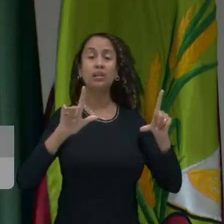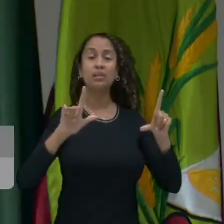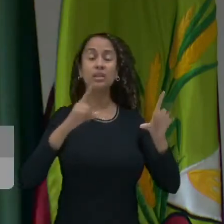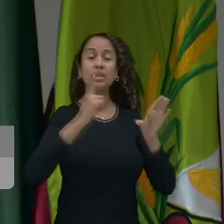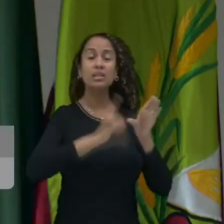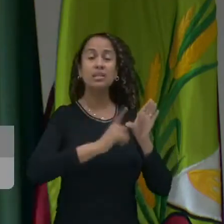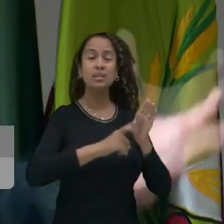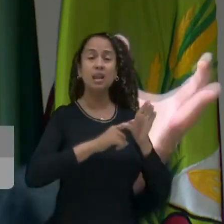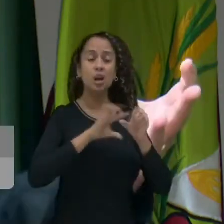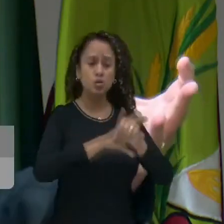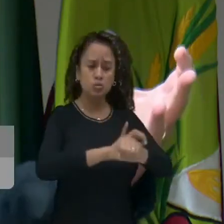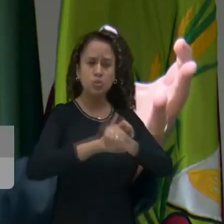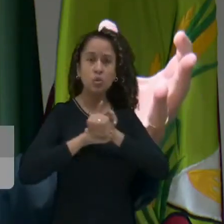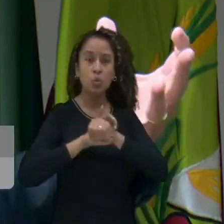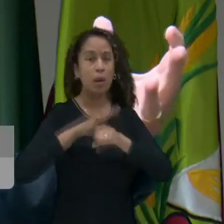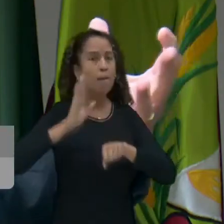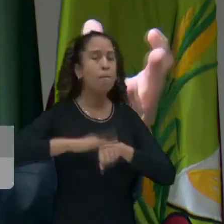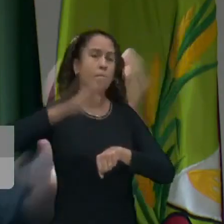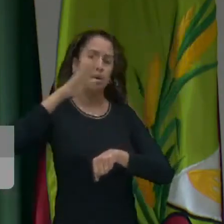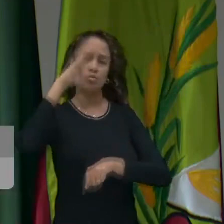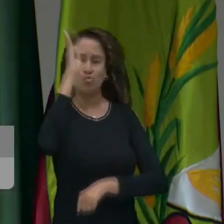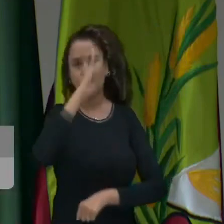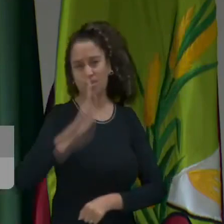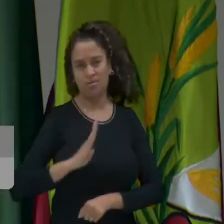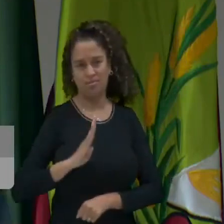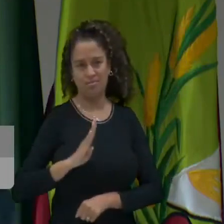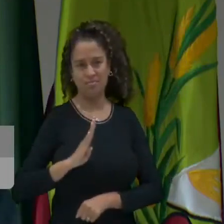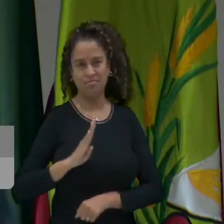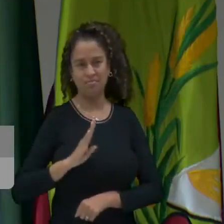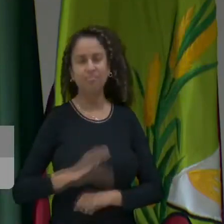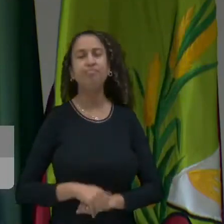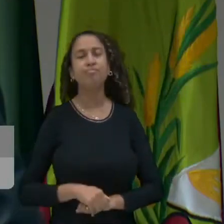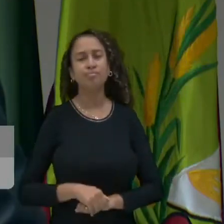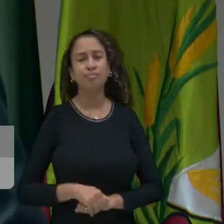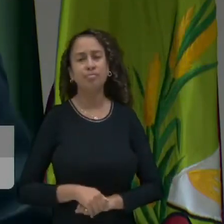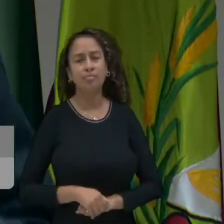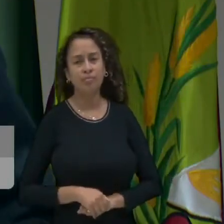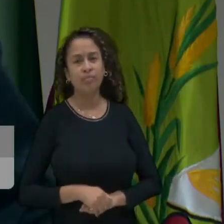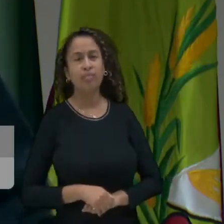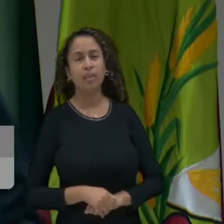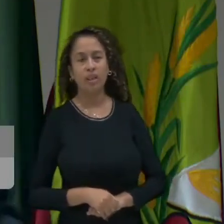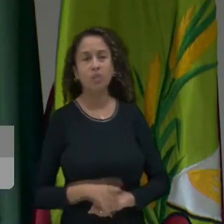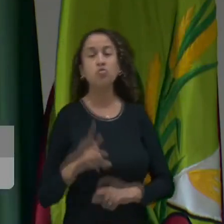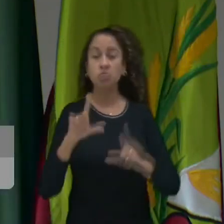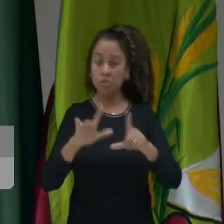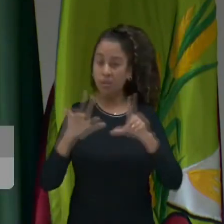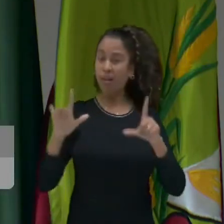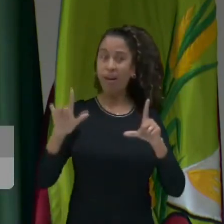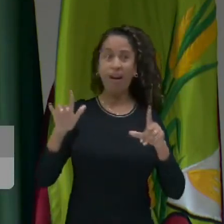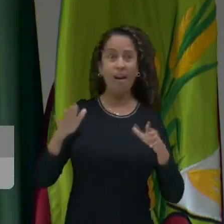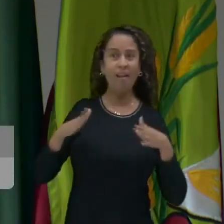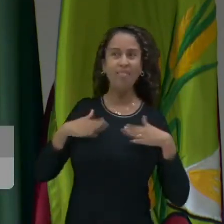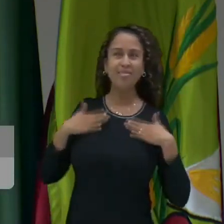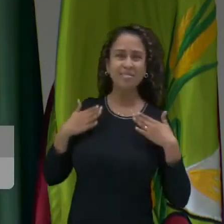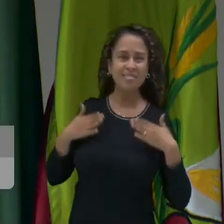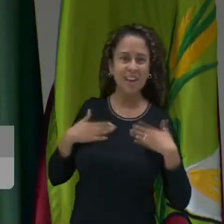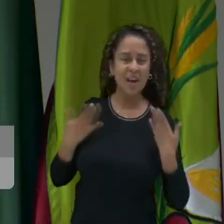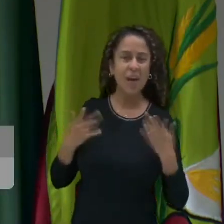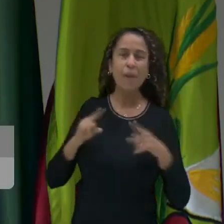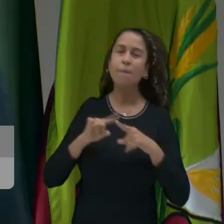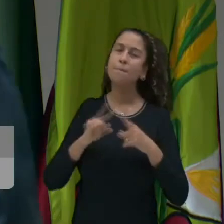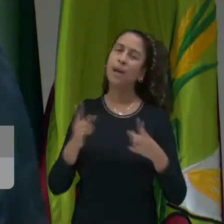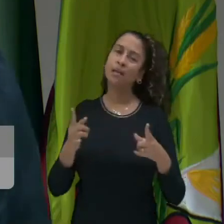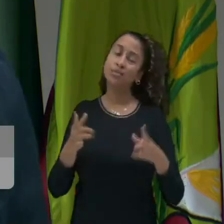segura do país. Recebemos, eu acredito, contente, mas infelizmente